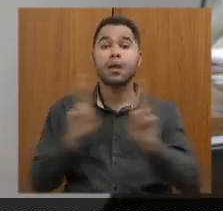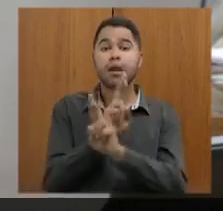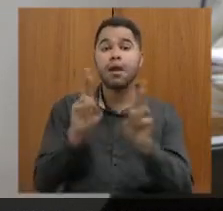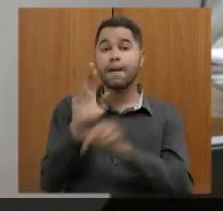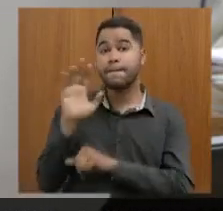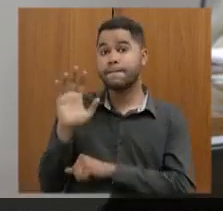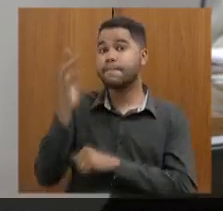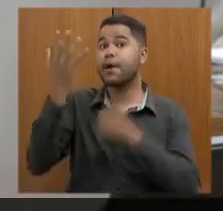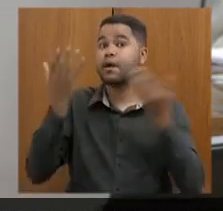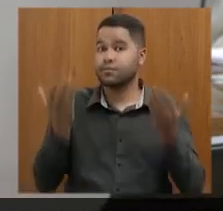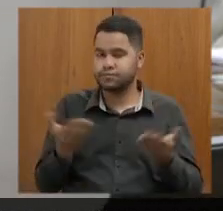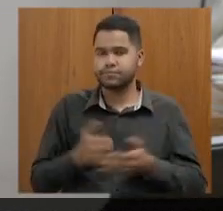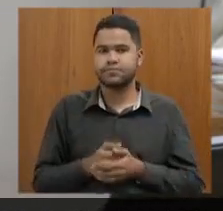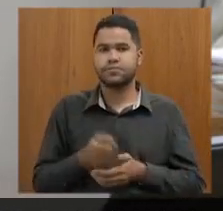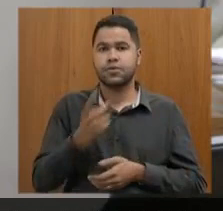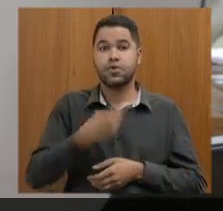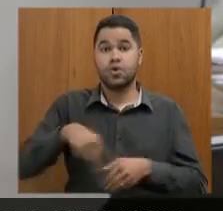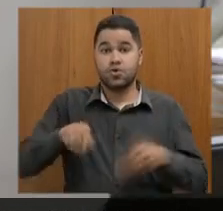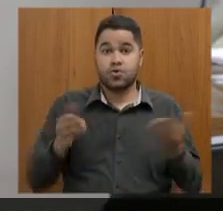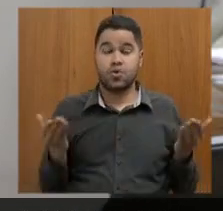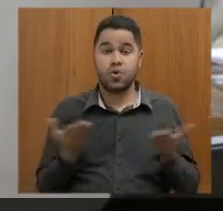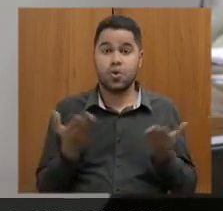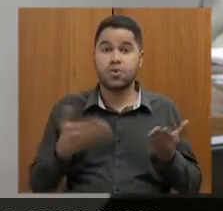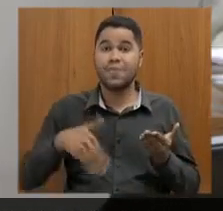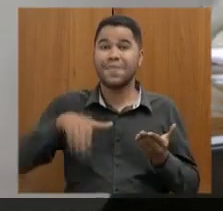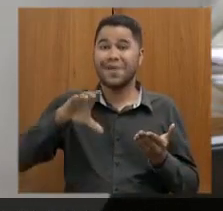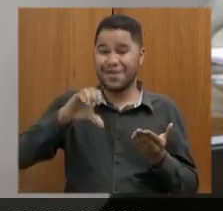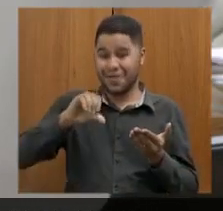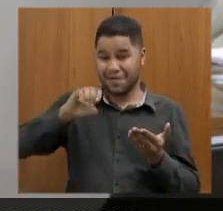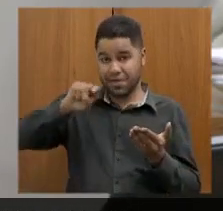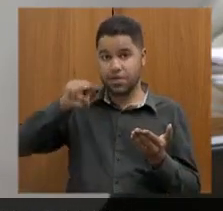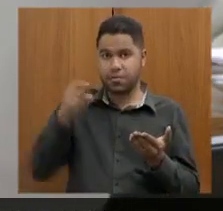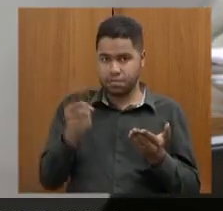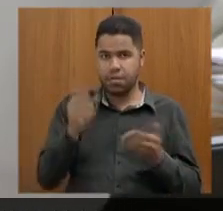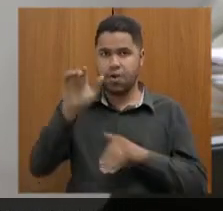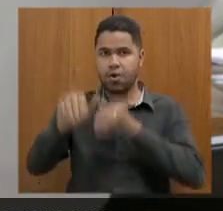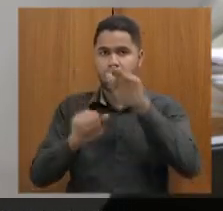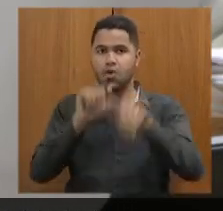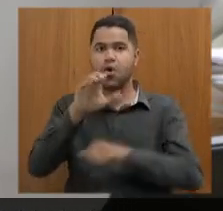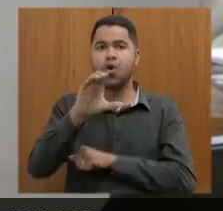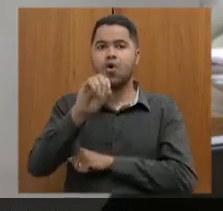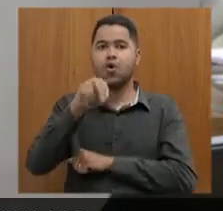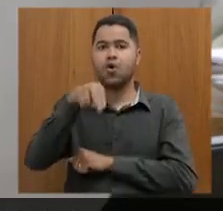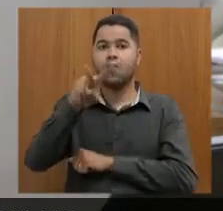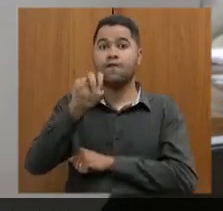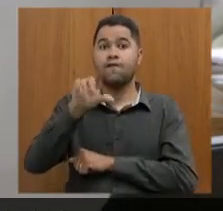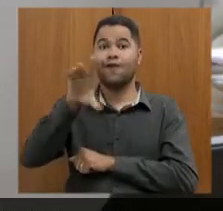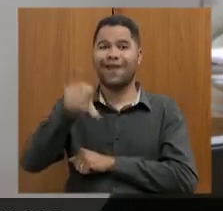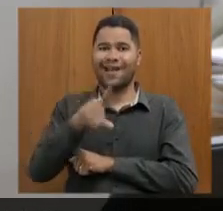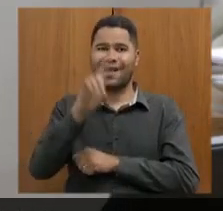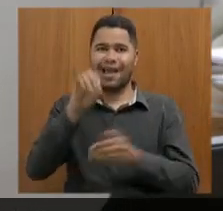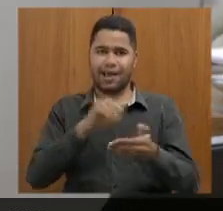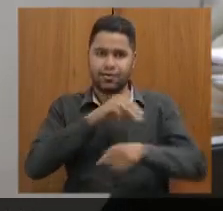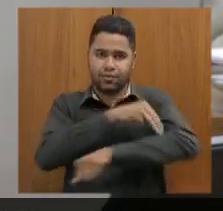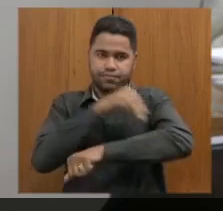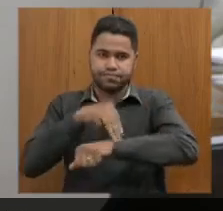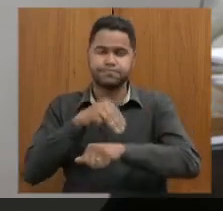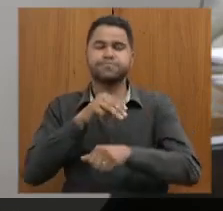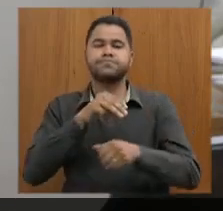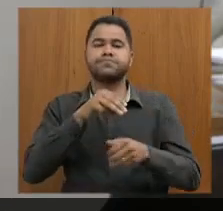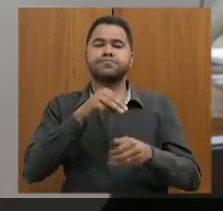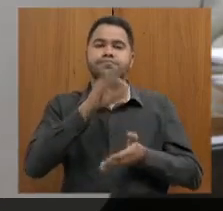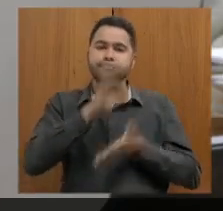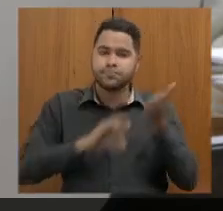situação? Nós temos hoje mais de 90 mil convocados. Estou falando do pessoal do magistério. professor,